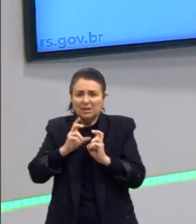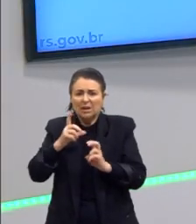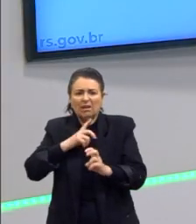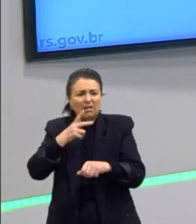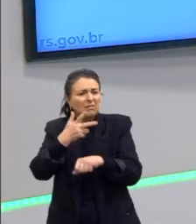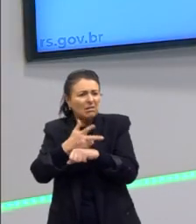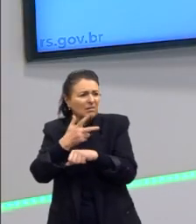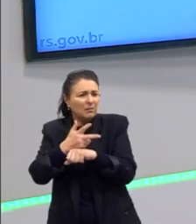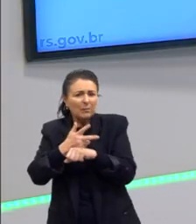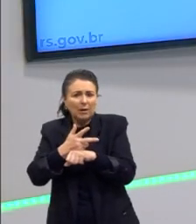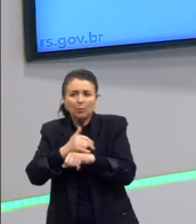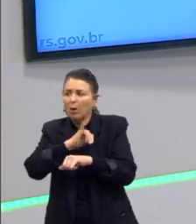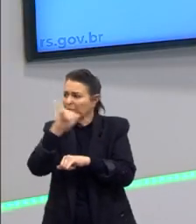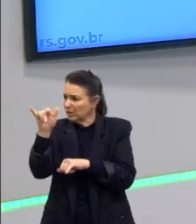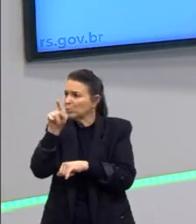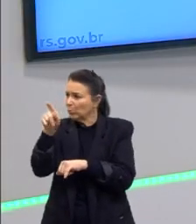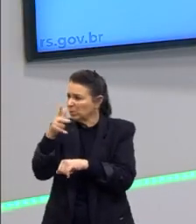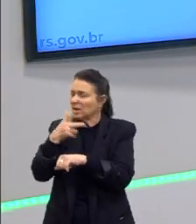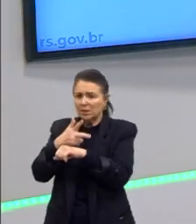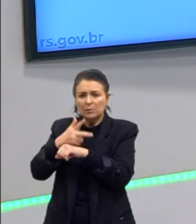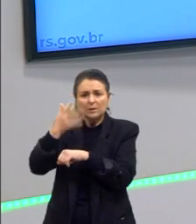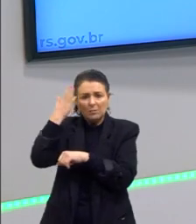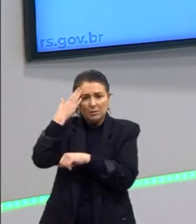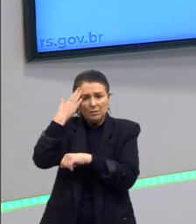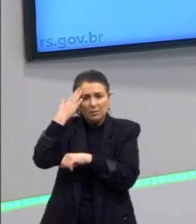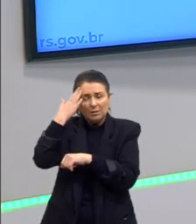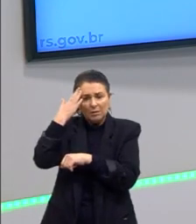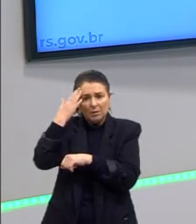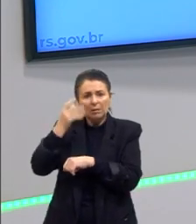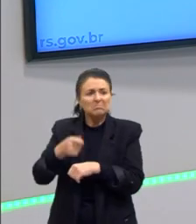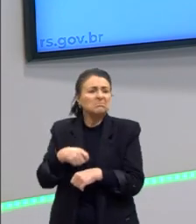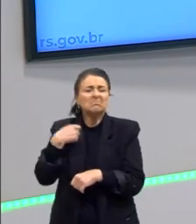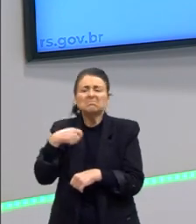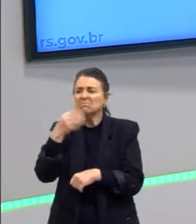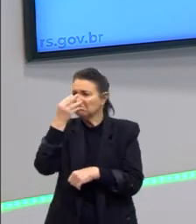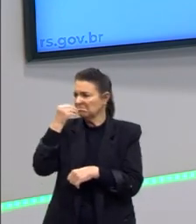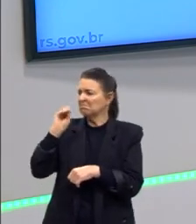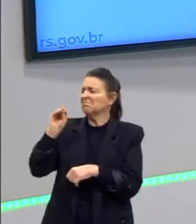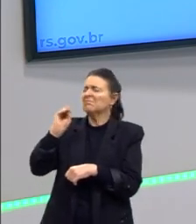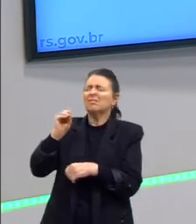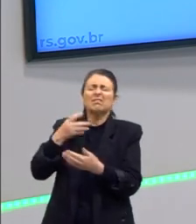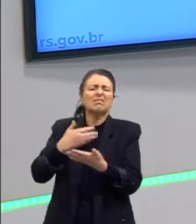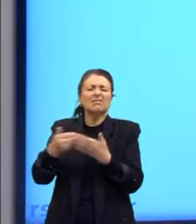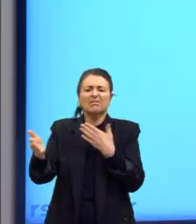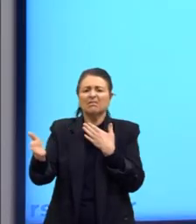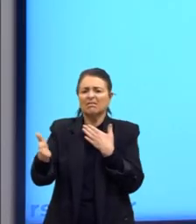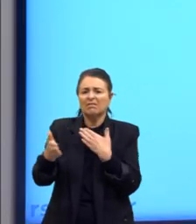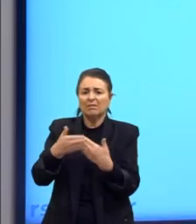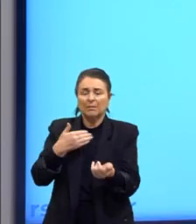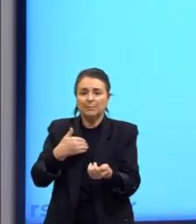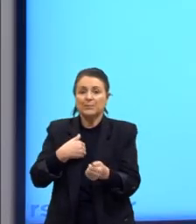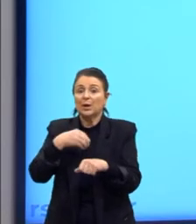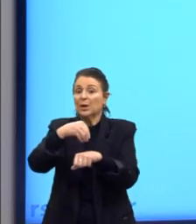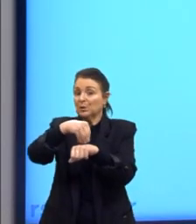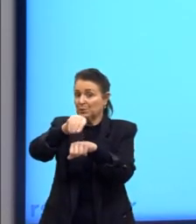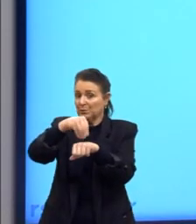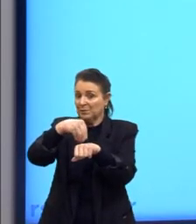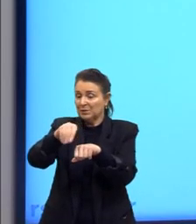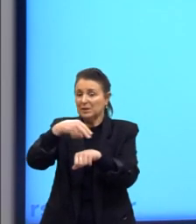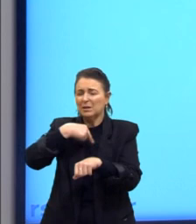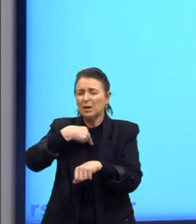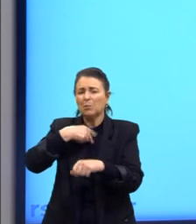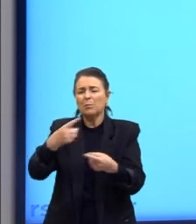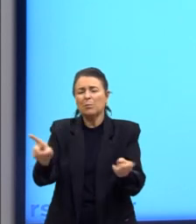sendo filmado, está sendo, nós já parece que precisamos dessa necessidade da vigilância. eu sugiro que tenha uma música do Maneva,